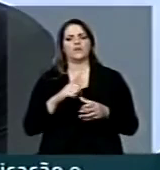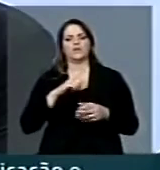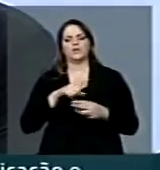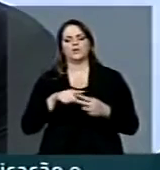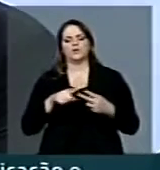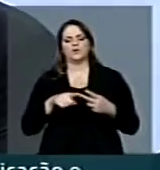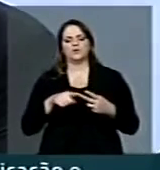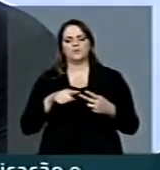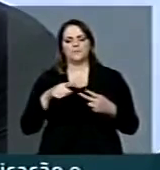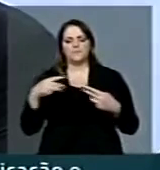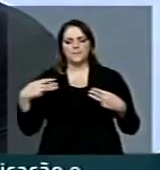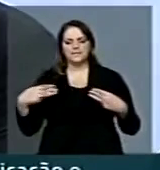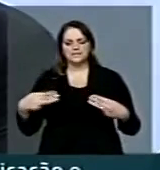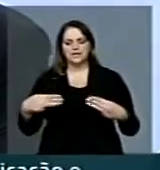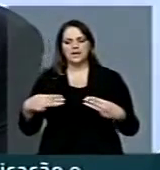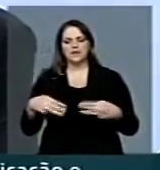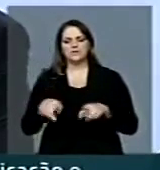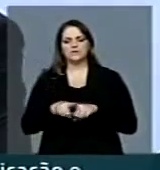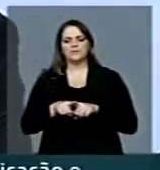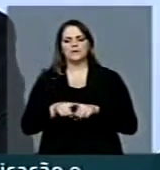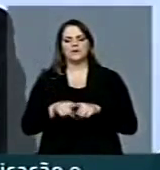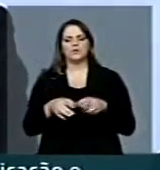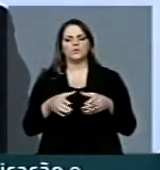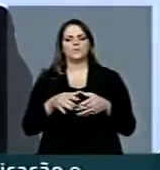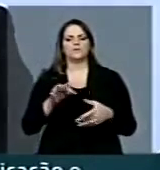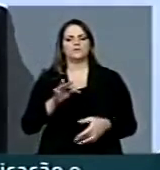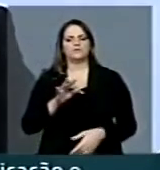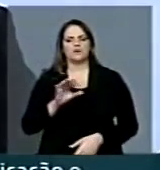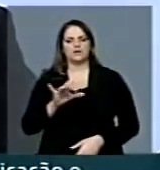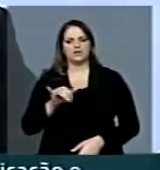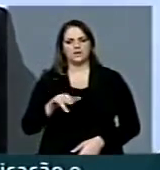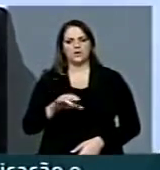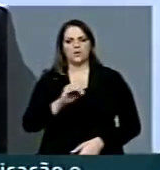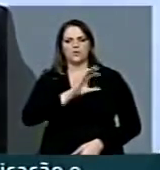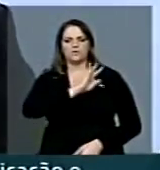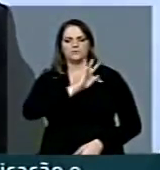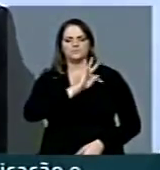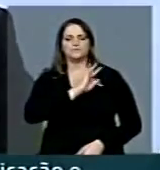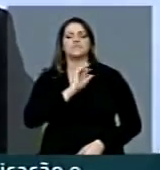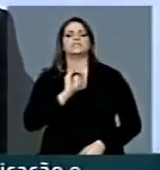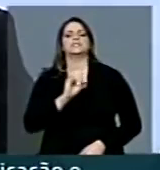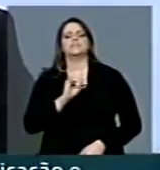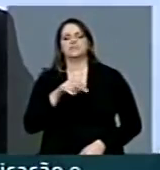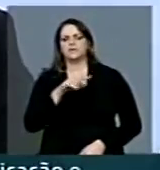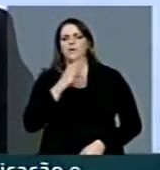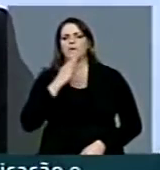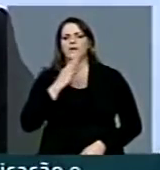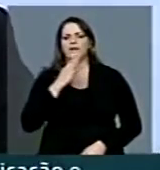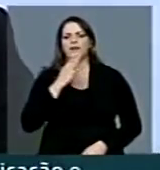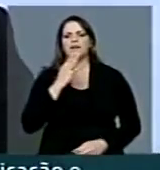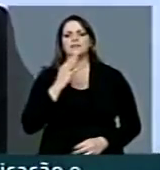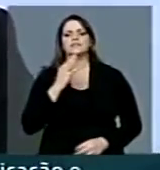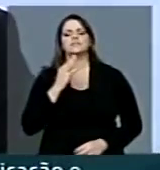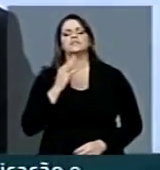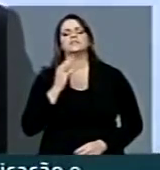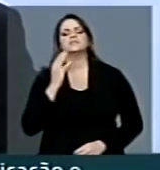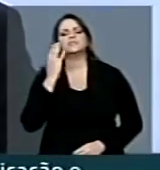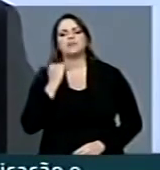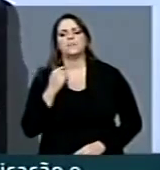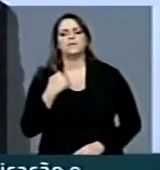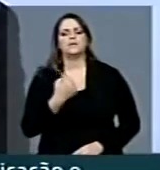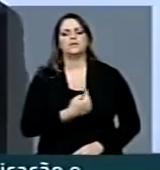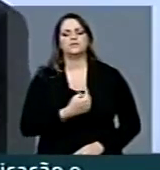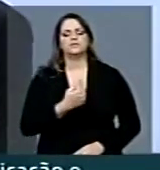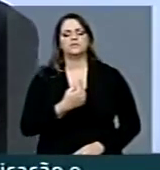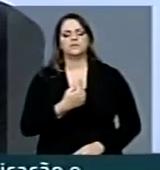ministerial e o nível técnico. Se nós já tivemos dimensão do que significa um programa